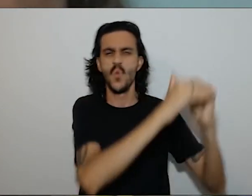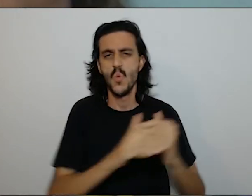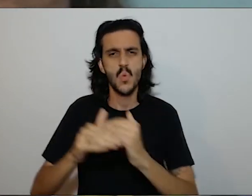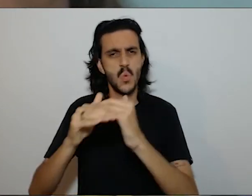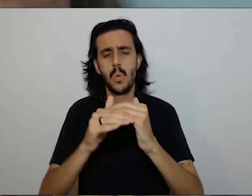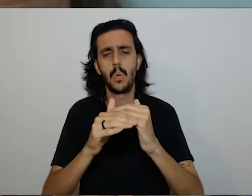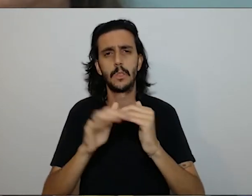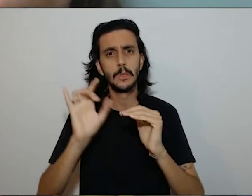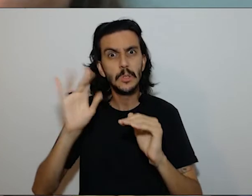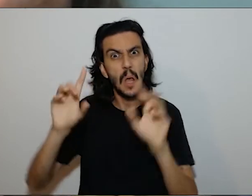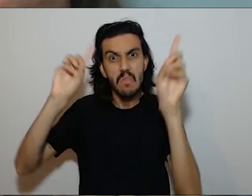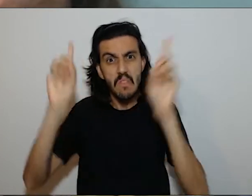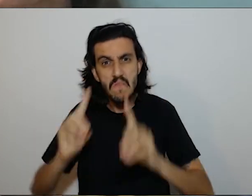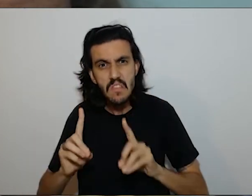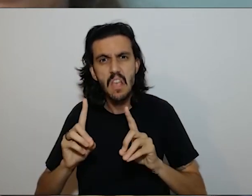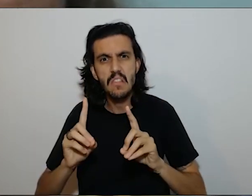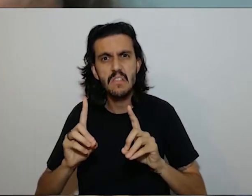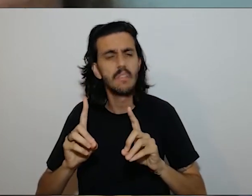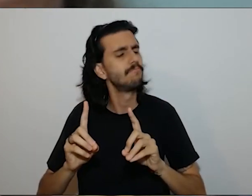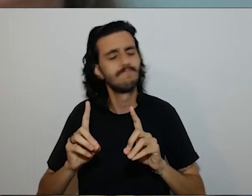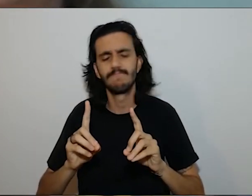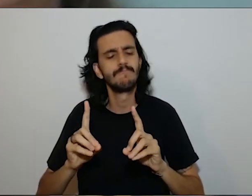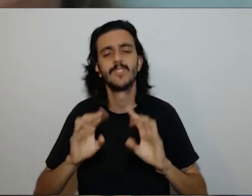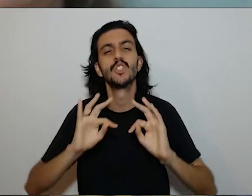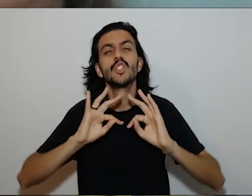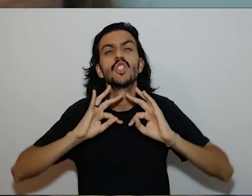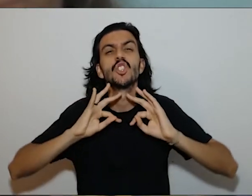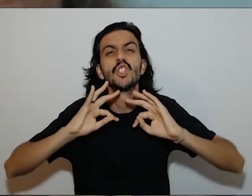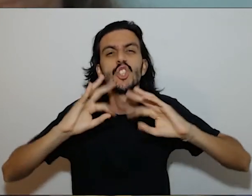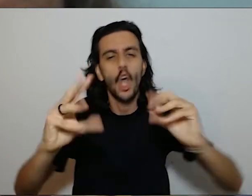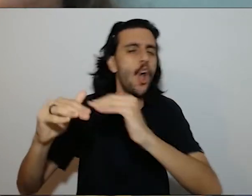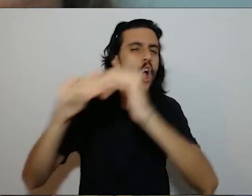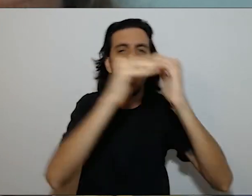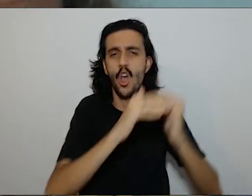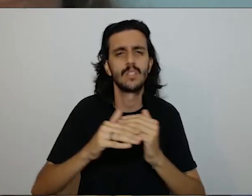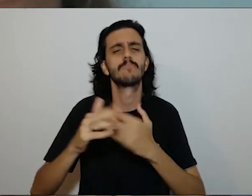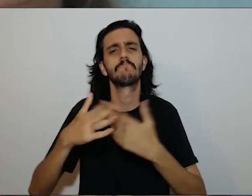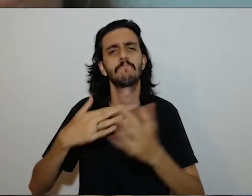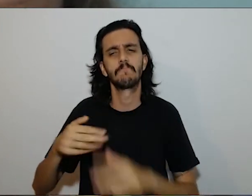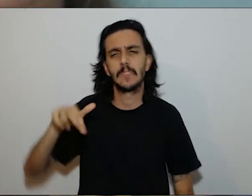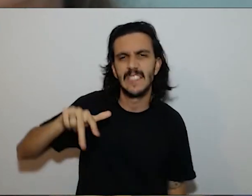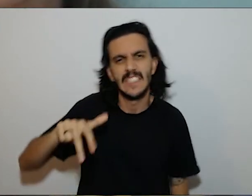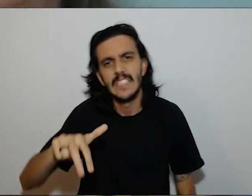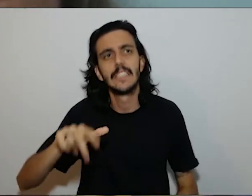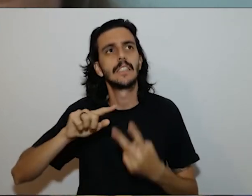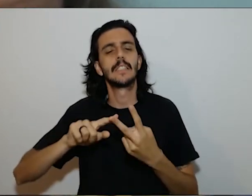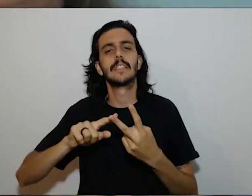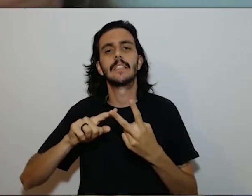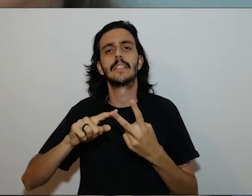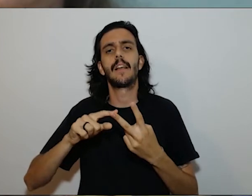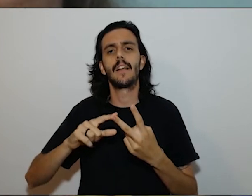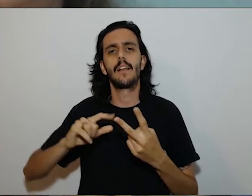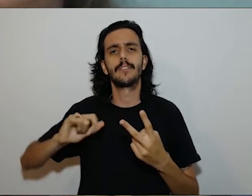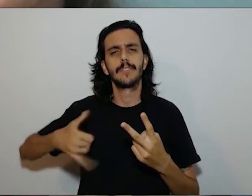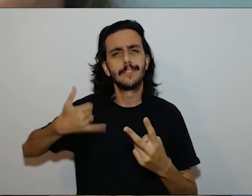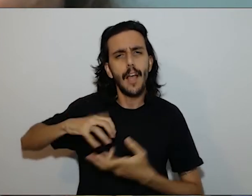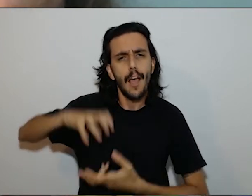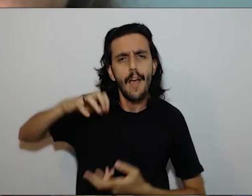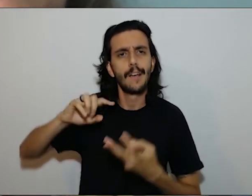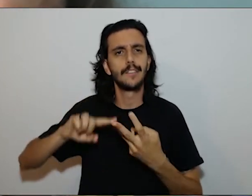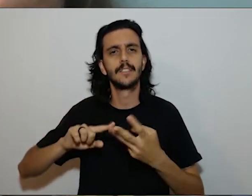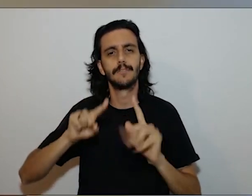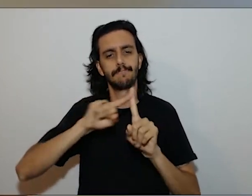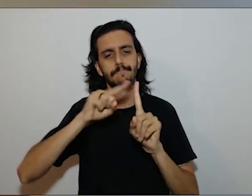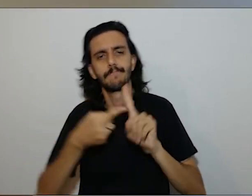com mobilidade reduzida idosos gestantes obesos né essa é a ideia do desenho